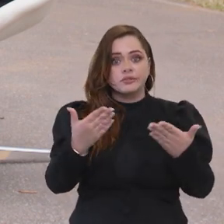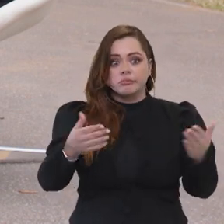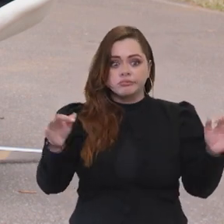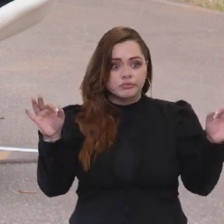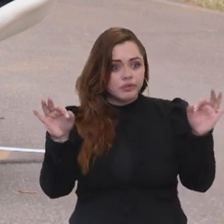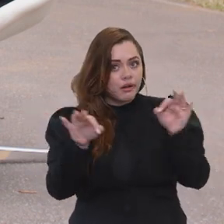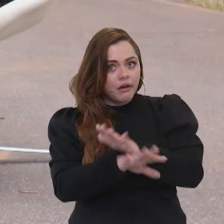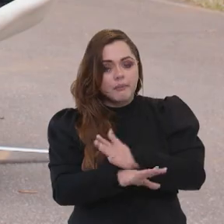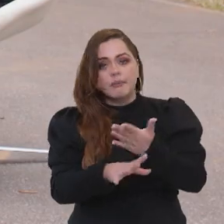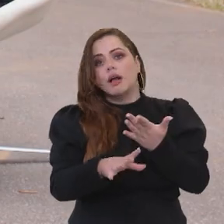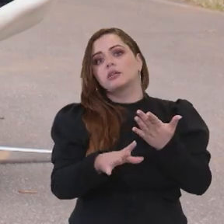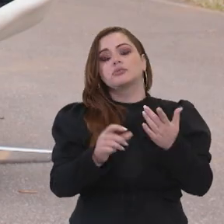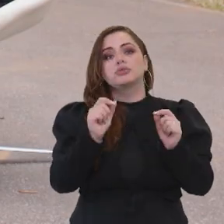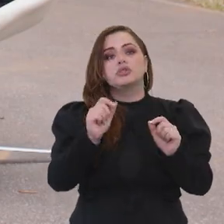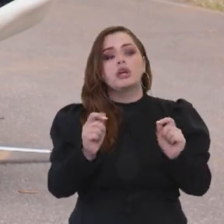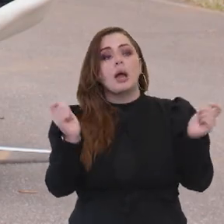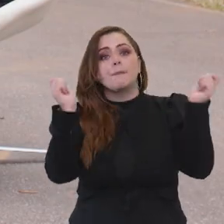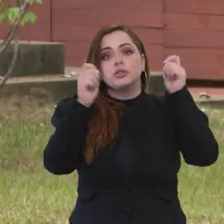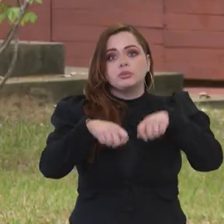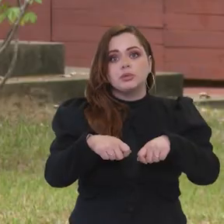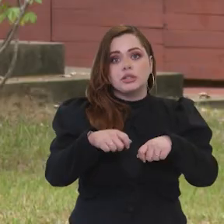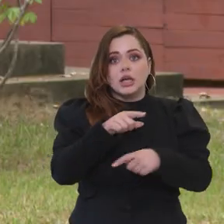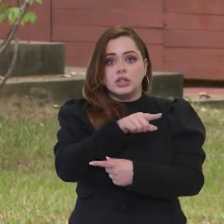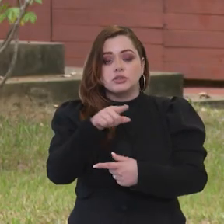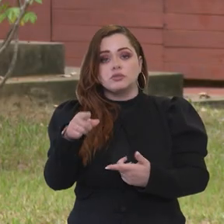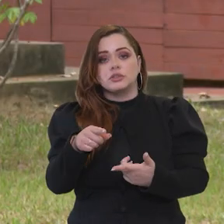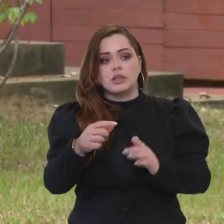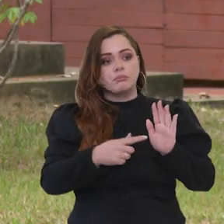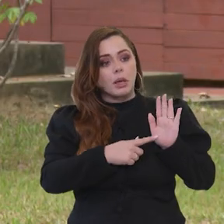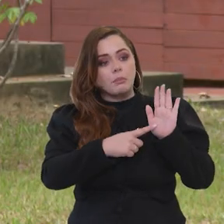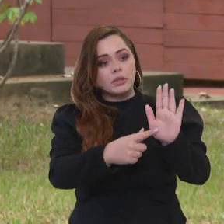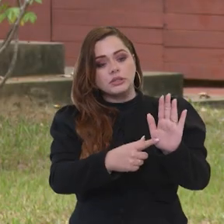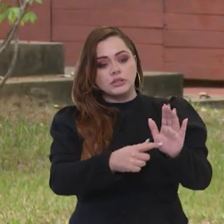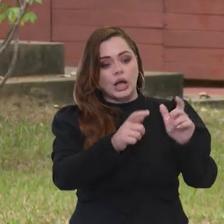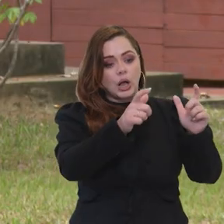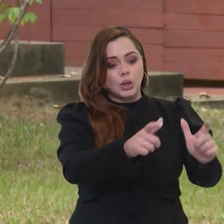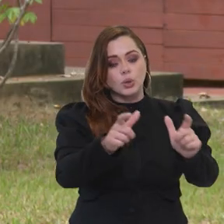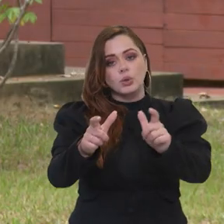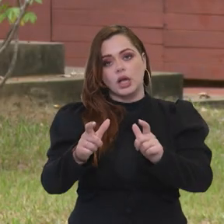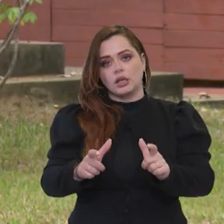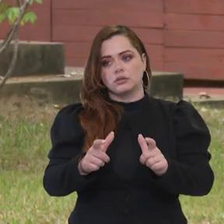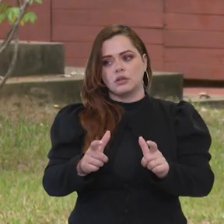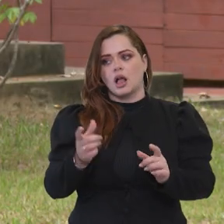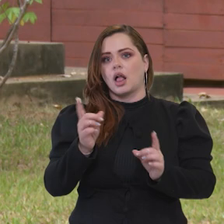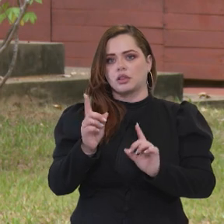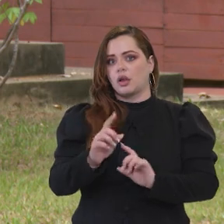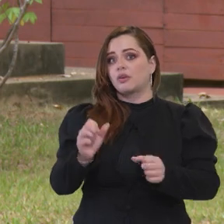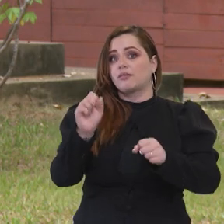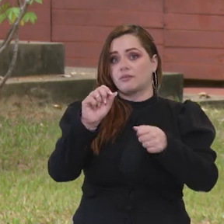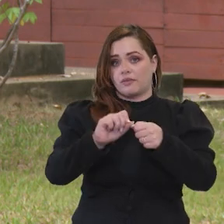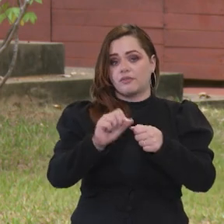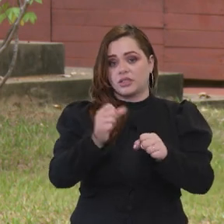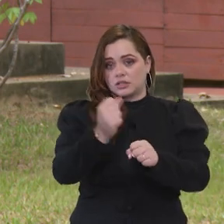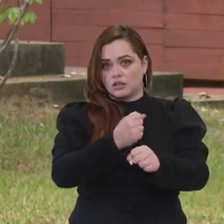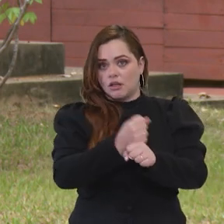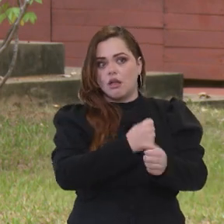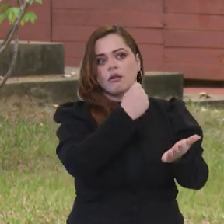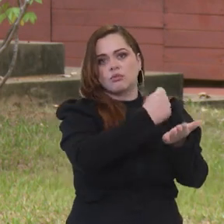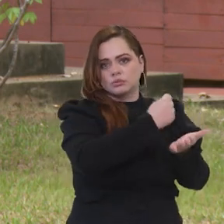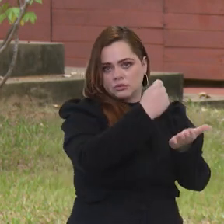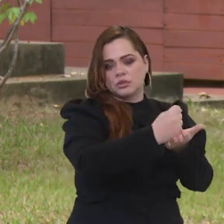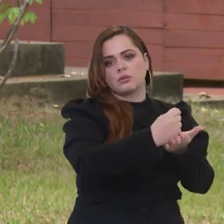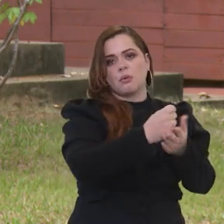esgotado a sua possibilidade de você apresentar terrenos para isso aí. Não é que já vão ser feitas essas